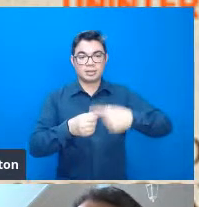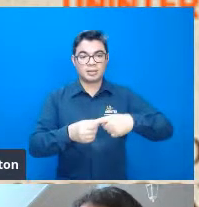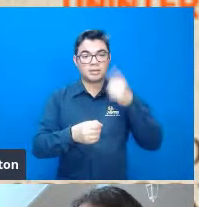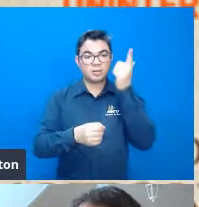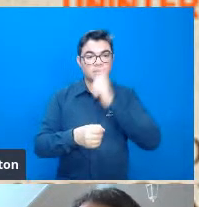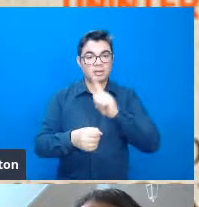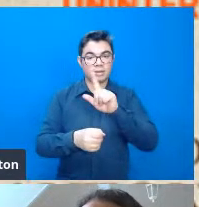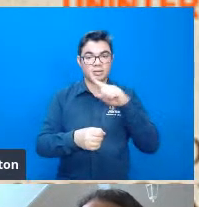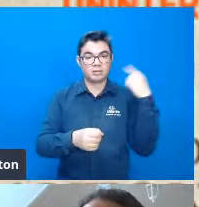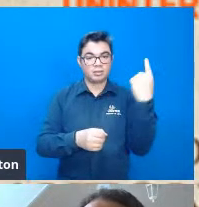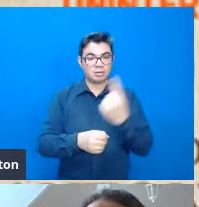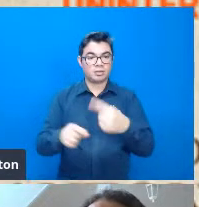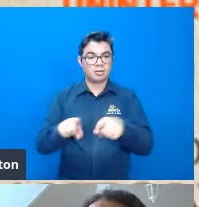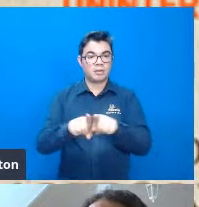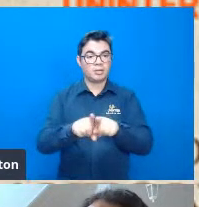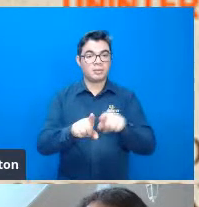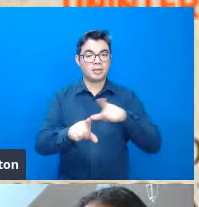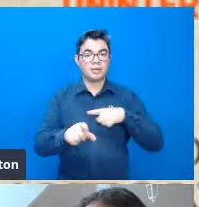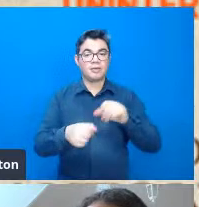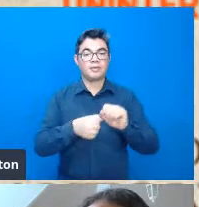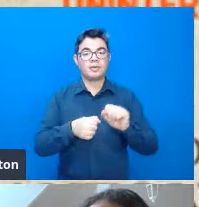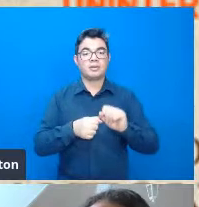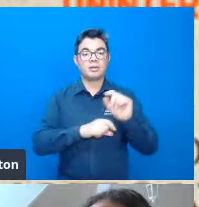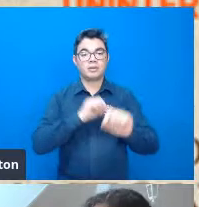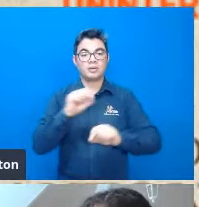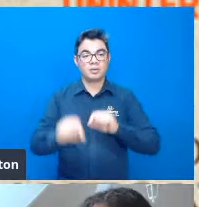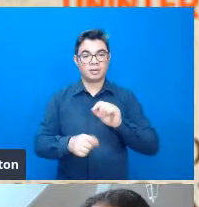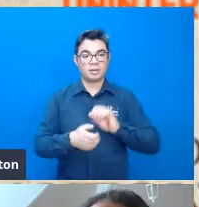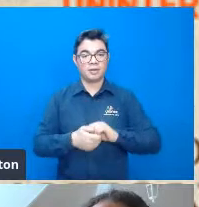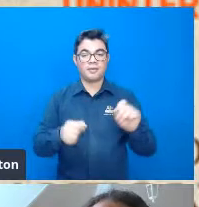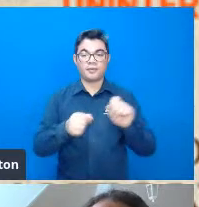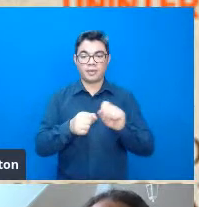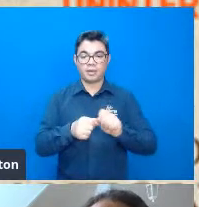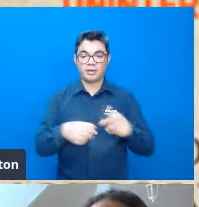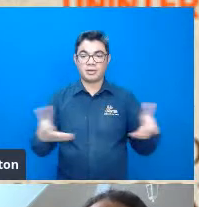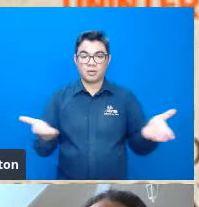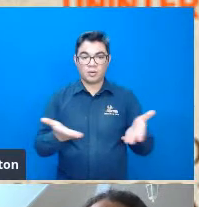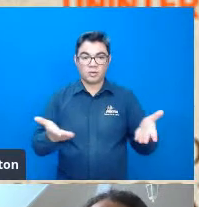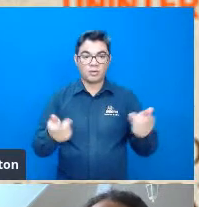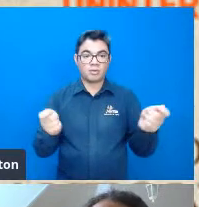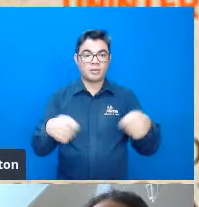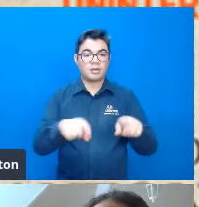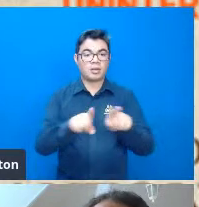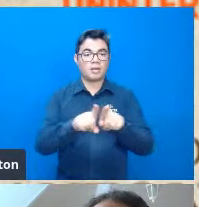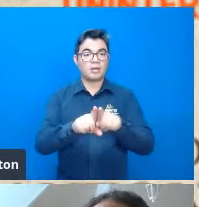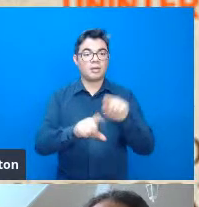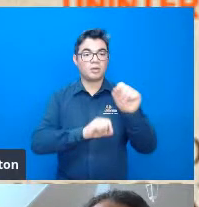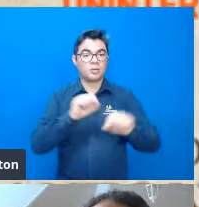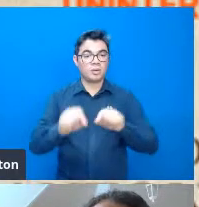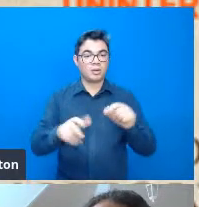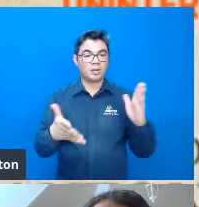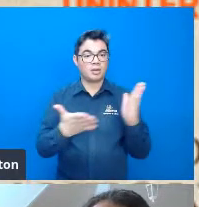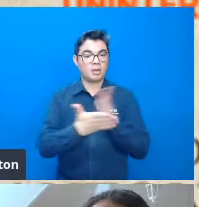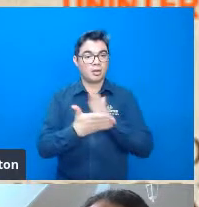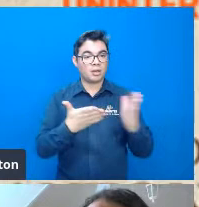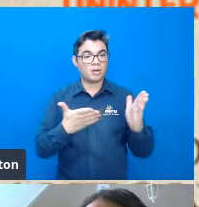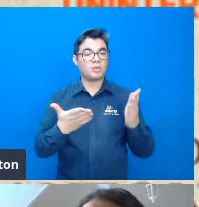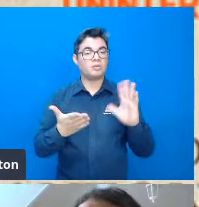e quantos de nós não tiveram que fazer isso ou fazem até hoje né alguns